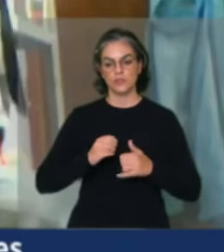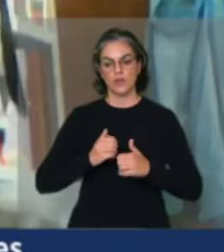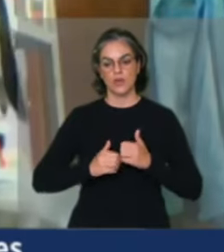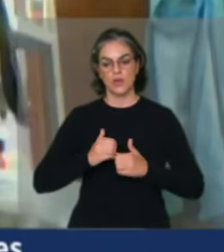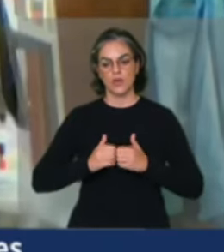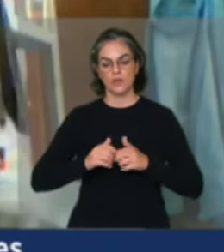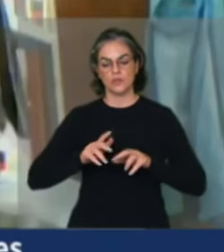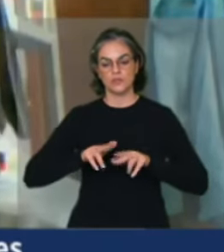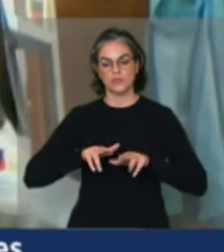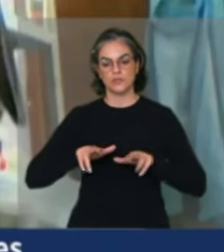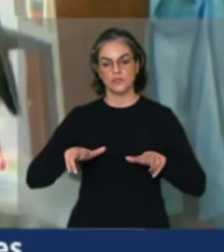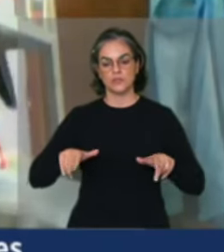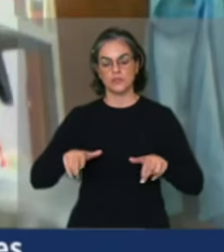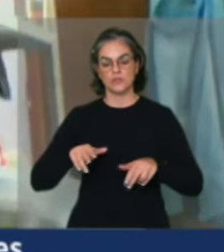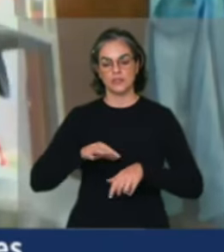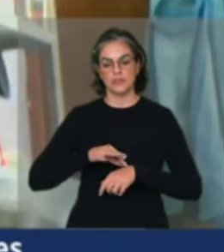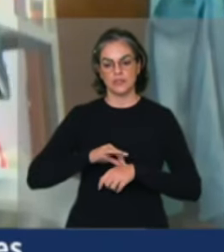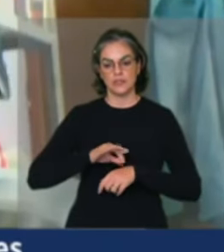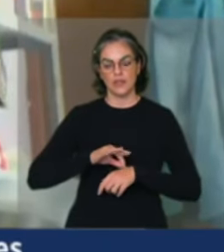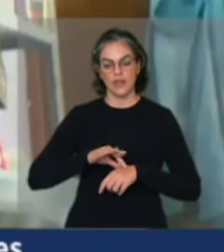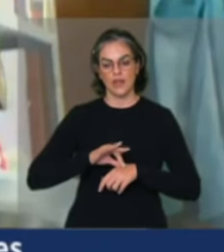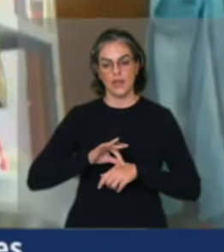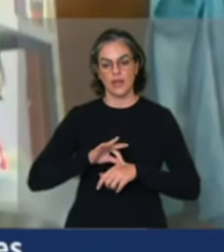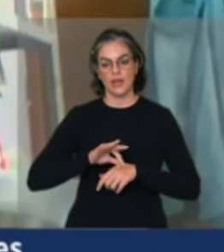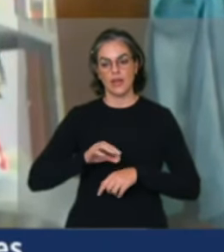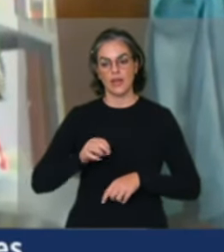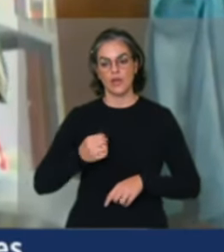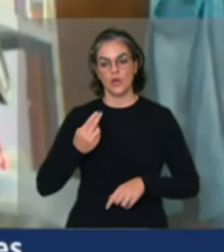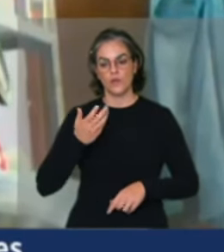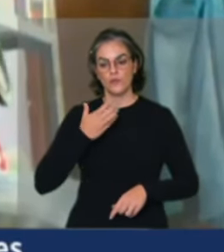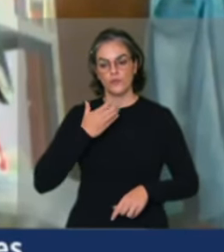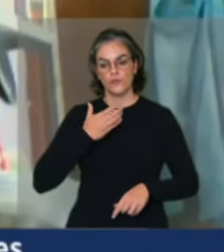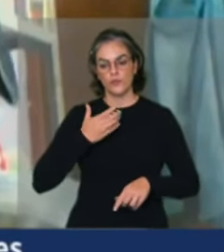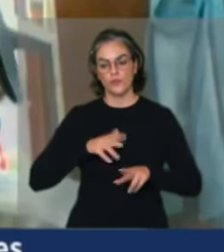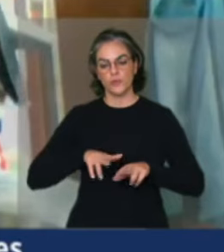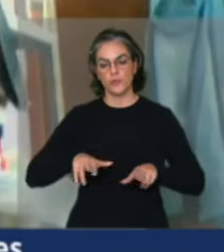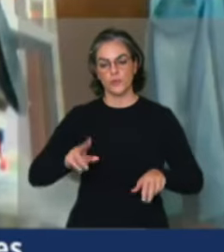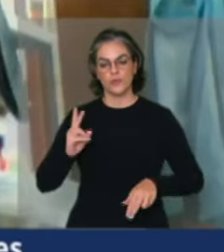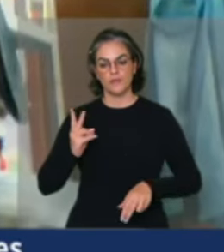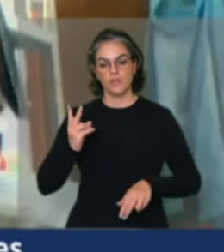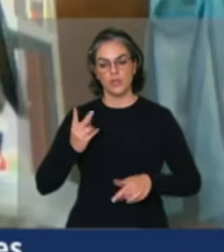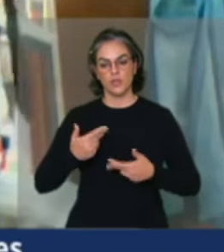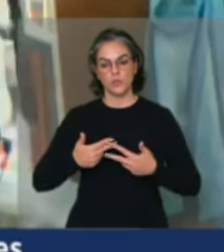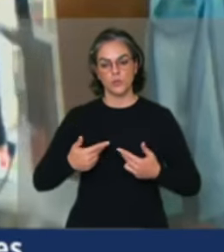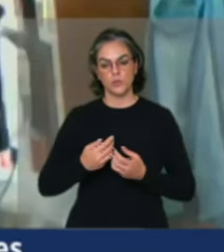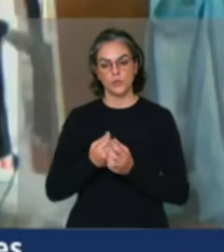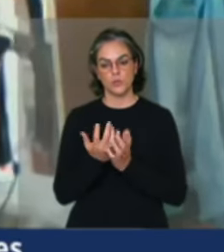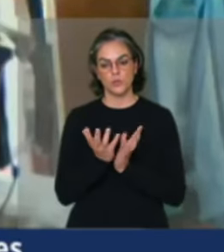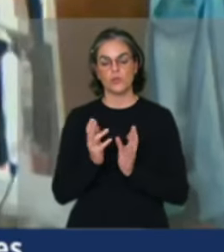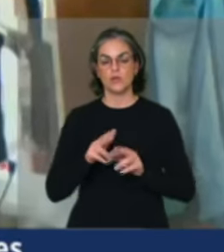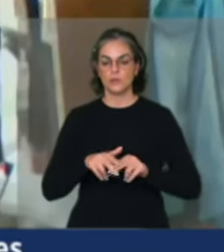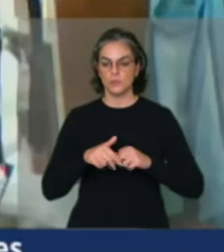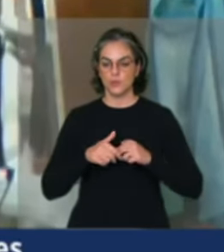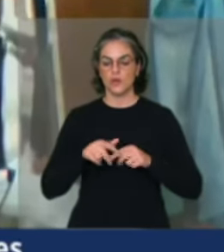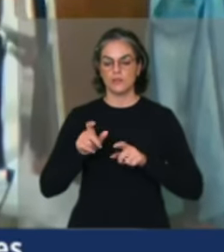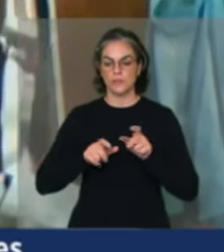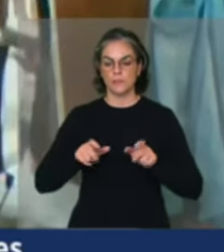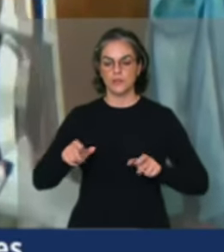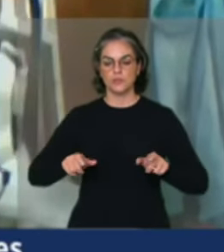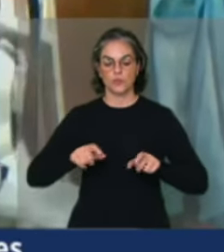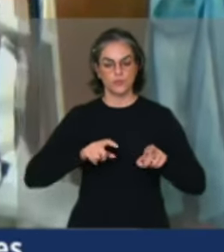a diversidade das carnes, a diversidade das frutas, das verduras. Então, é dessas mãos, desses sujeitos que